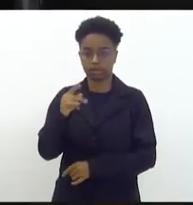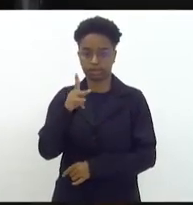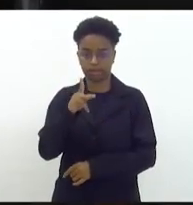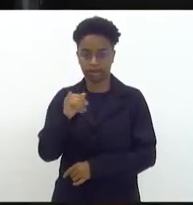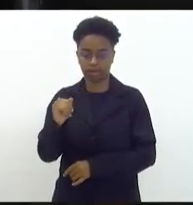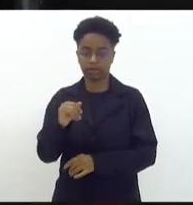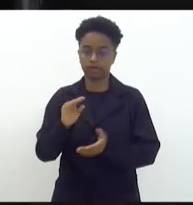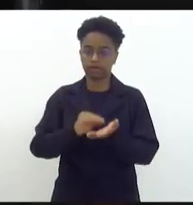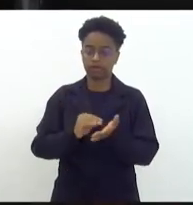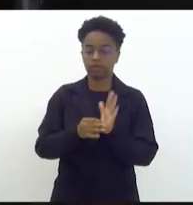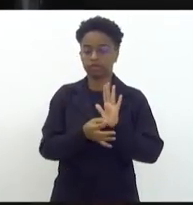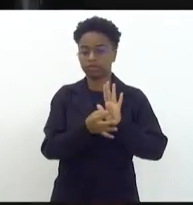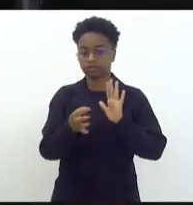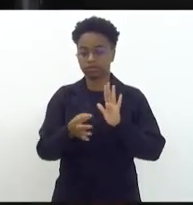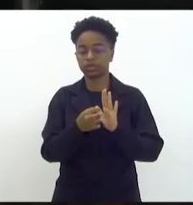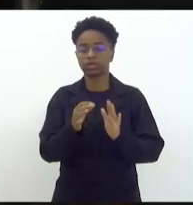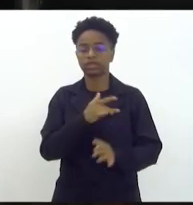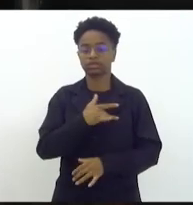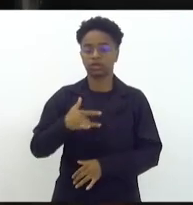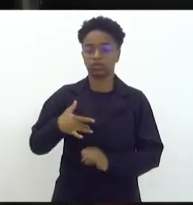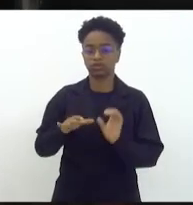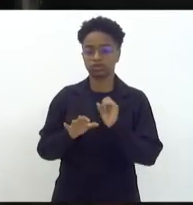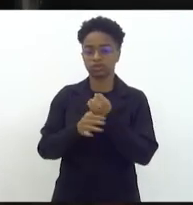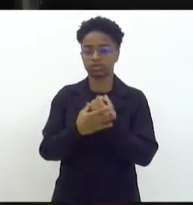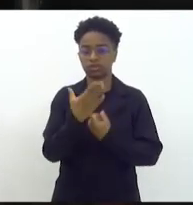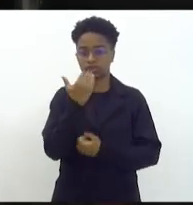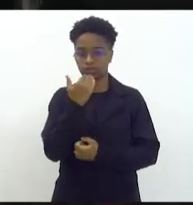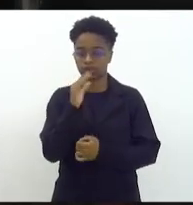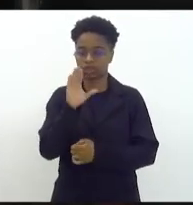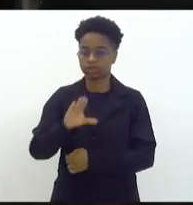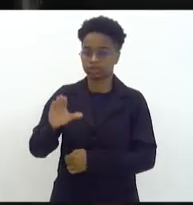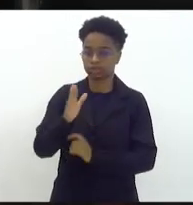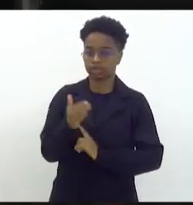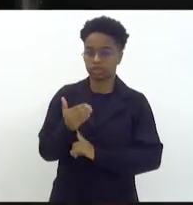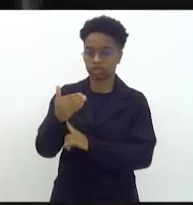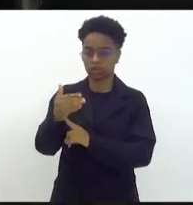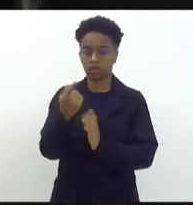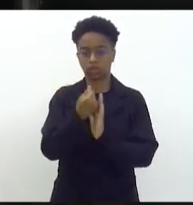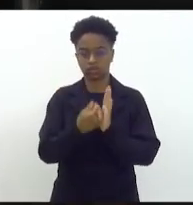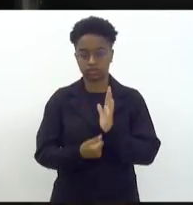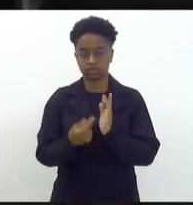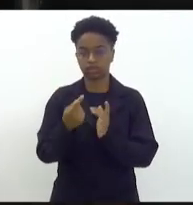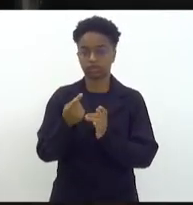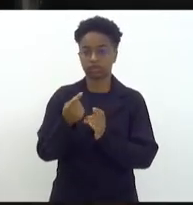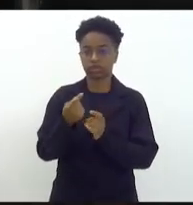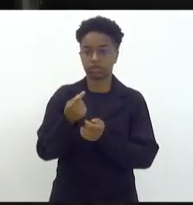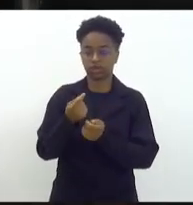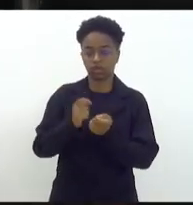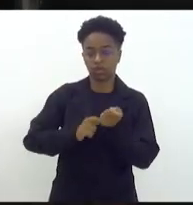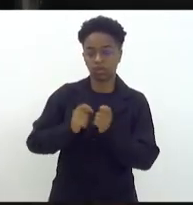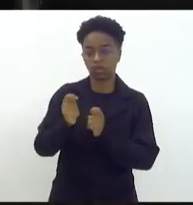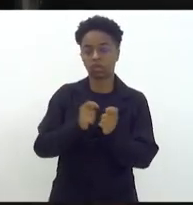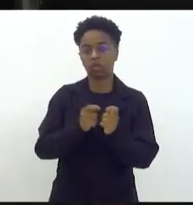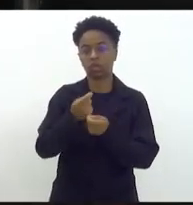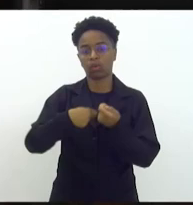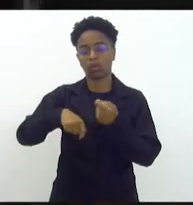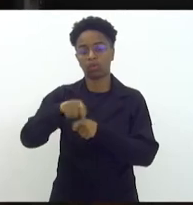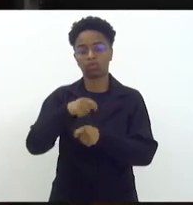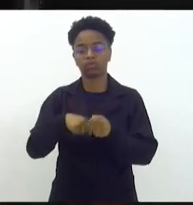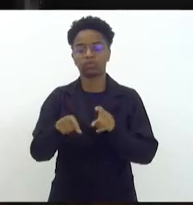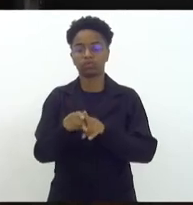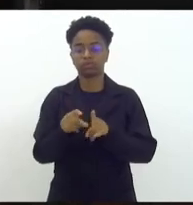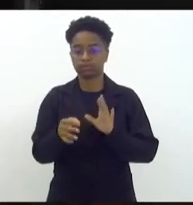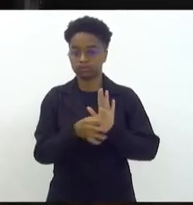de pareces das comissões de saúde, segurança alimentar, ciência e tecnologia, orçamento, finanças, desgastação financeira e controle. Para